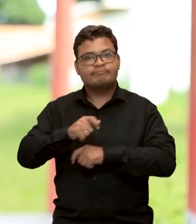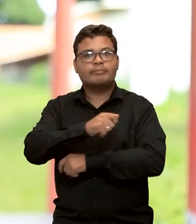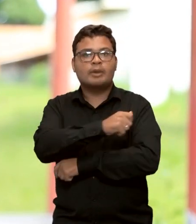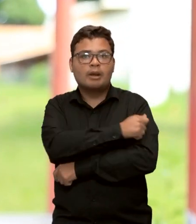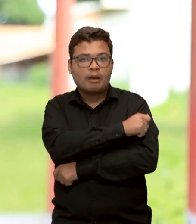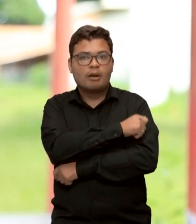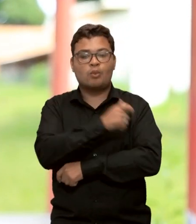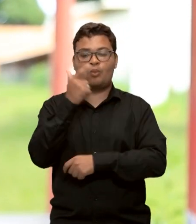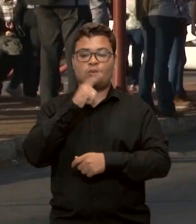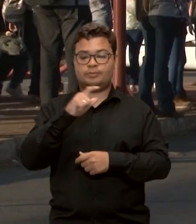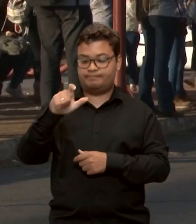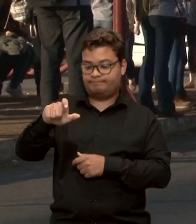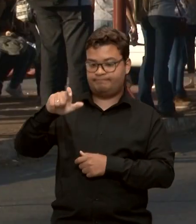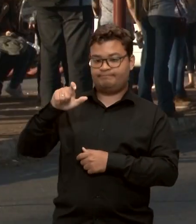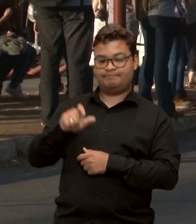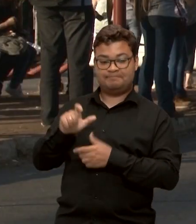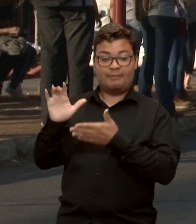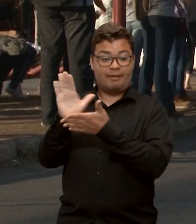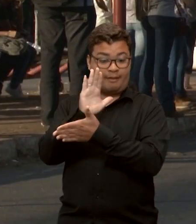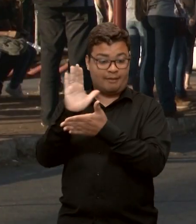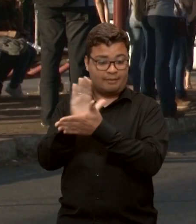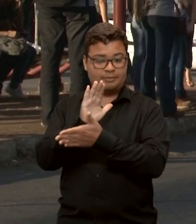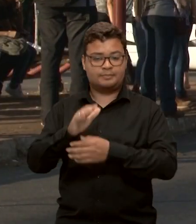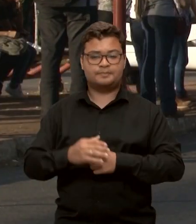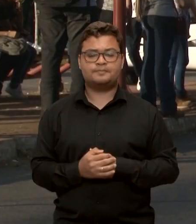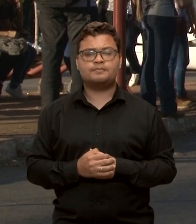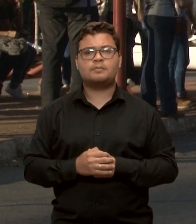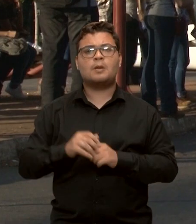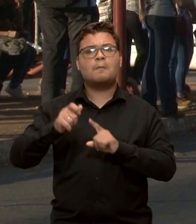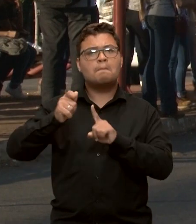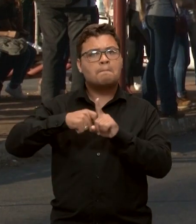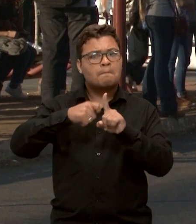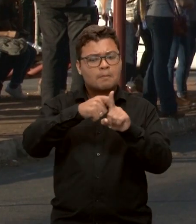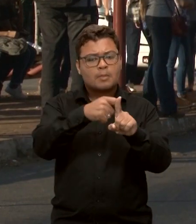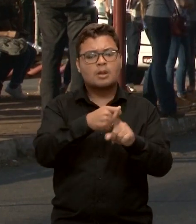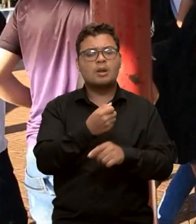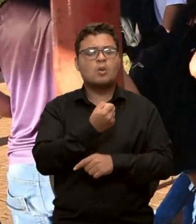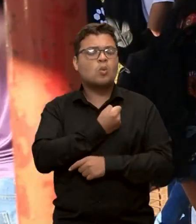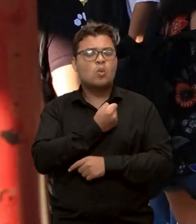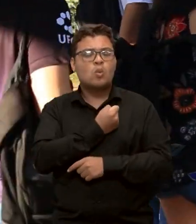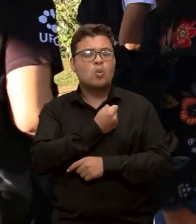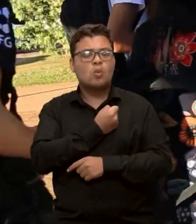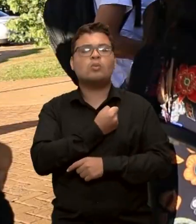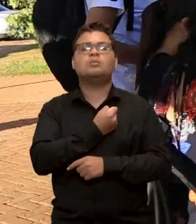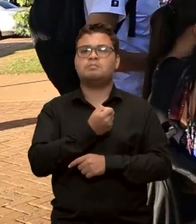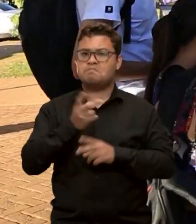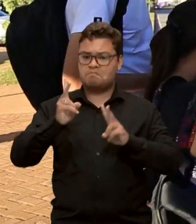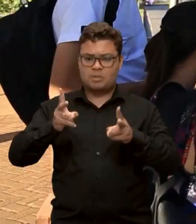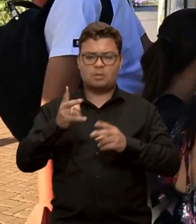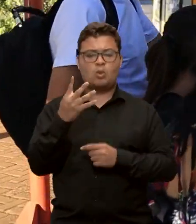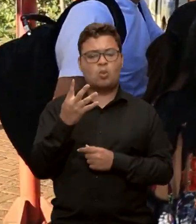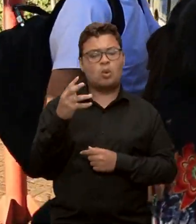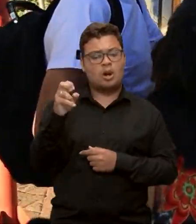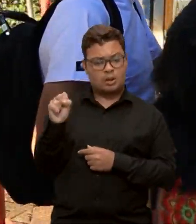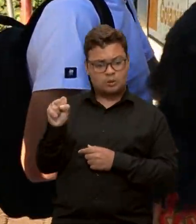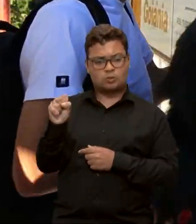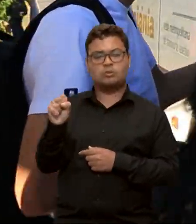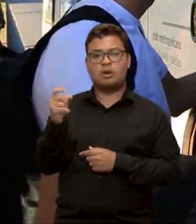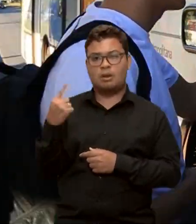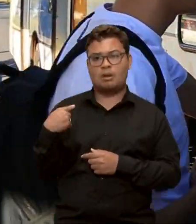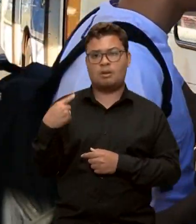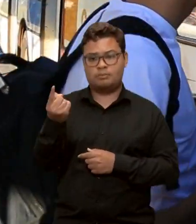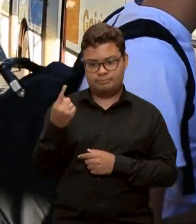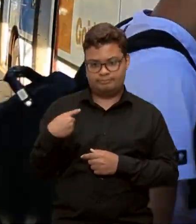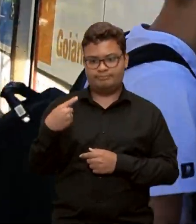ter o novo cartão em mãos. O número de viagens por mês continua o mesmo. São 48 considerando idas e